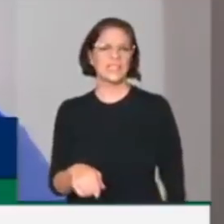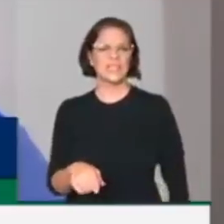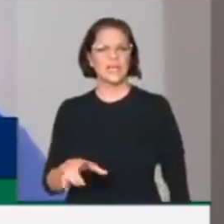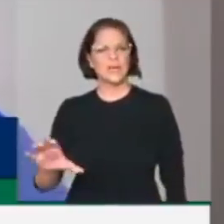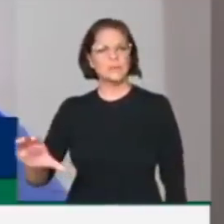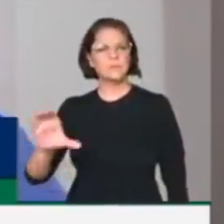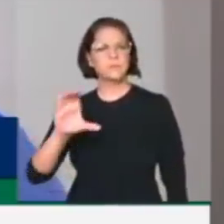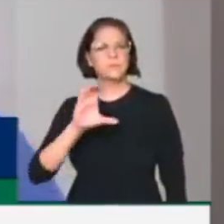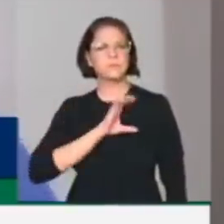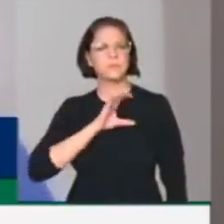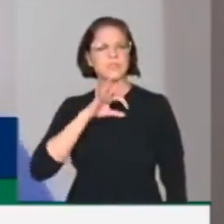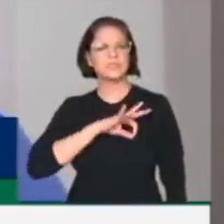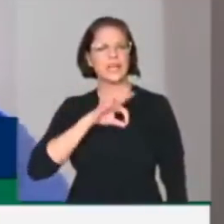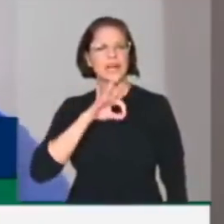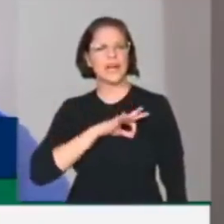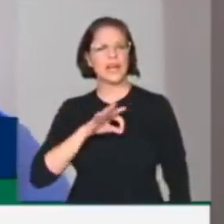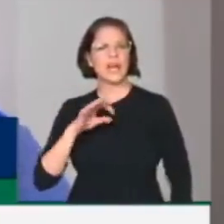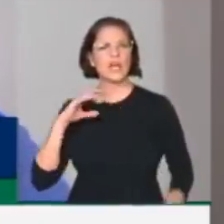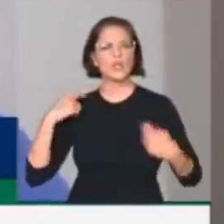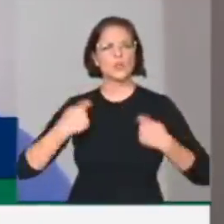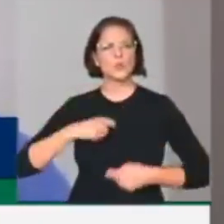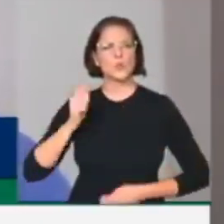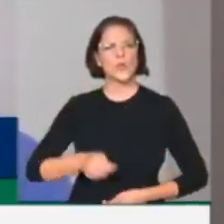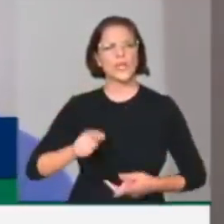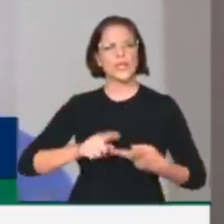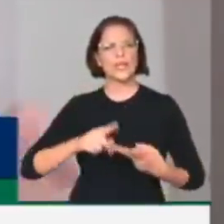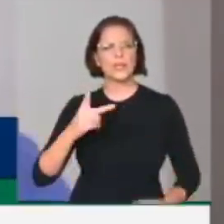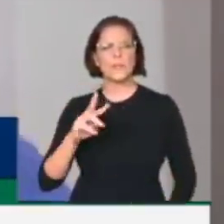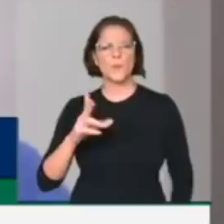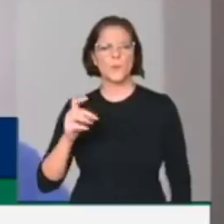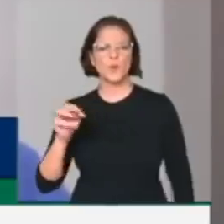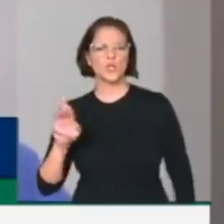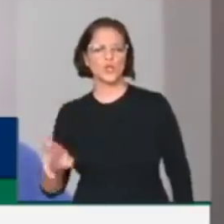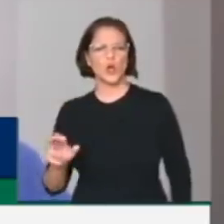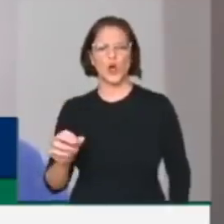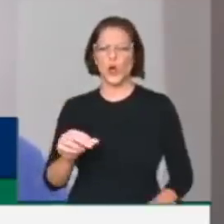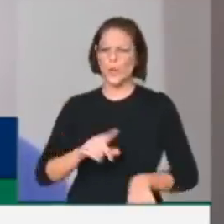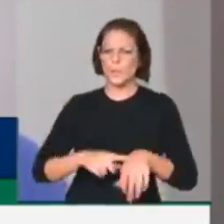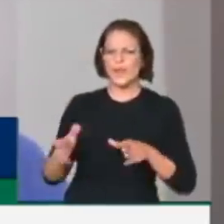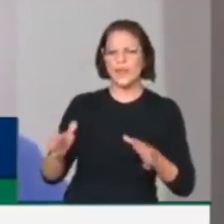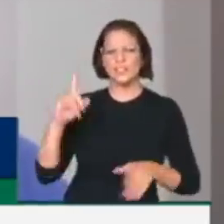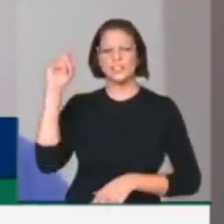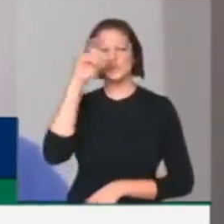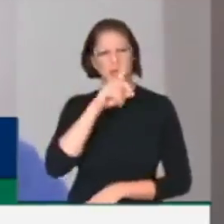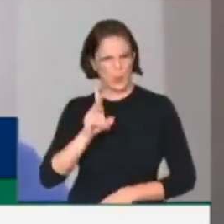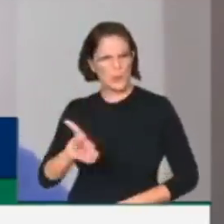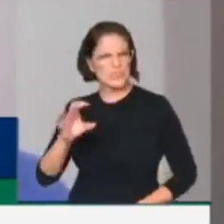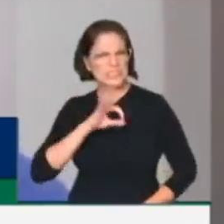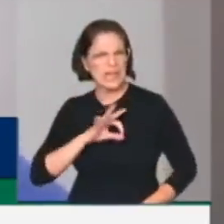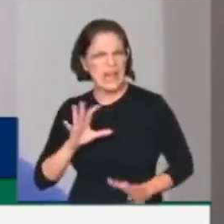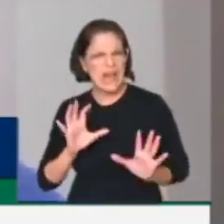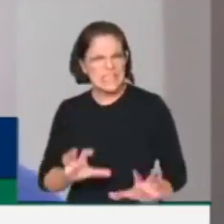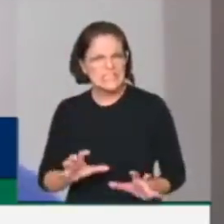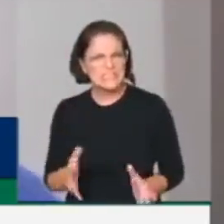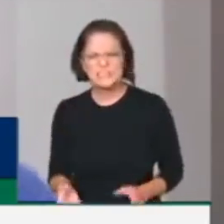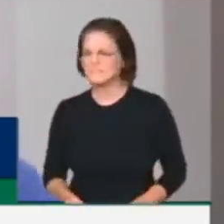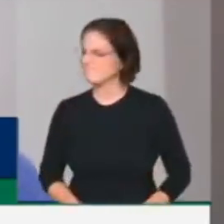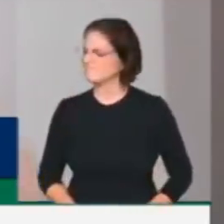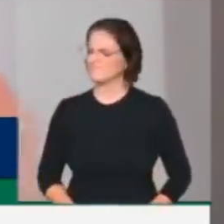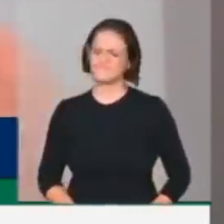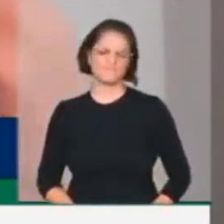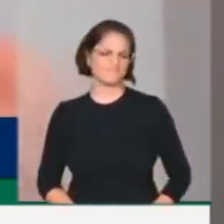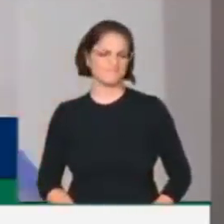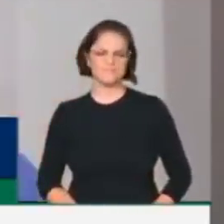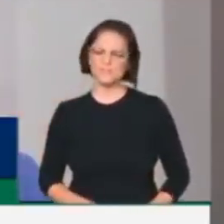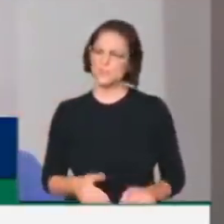salários de juízes e promotores que, num momento de crise, infelizmente, continuam recebendo esses salários. Então, por favor, eu peço aos deputados de